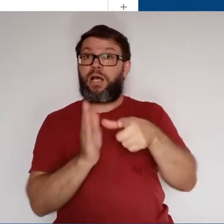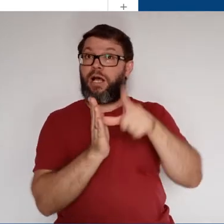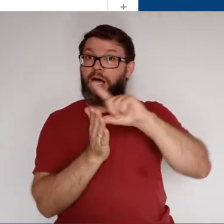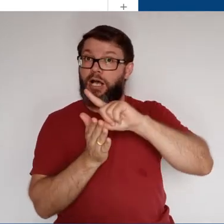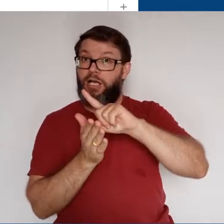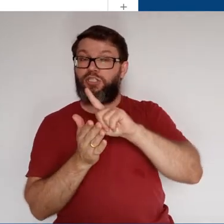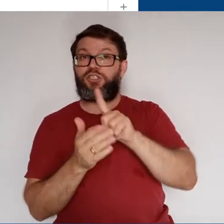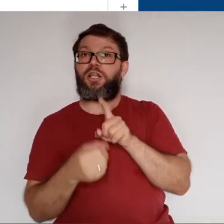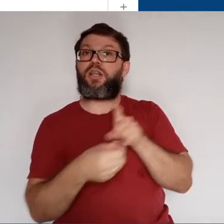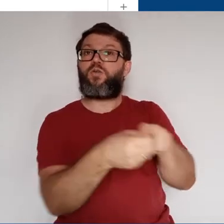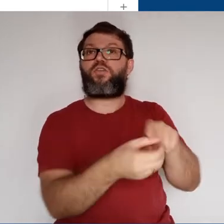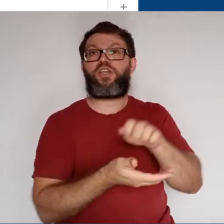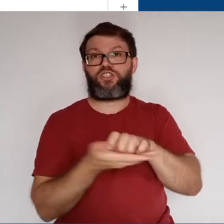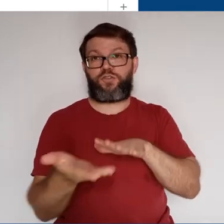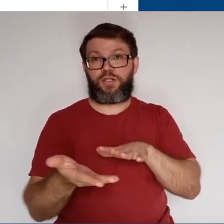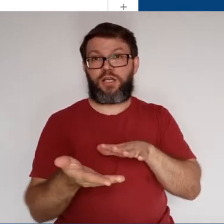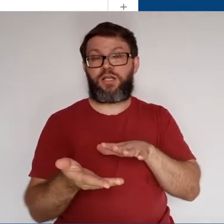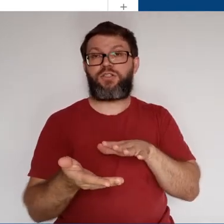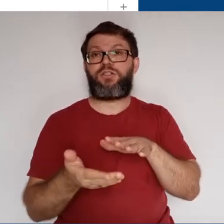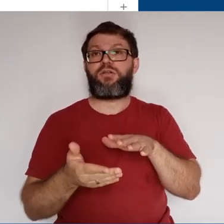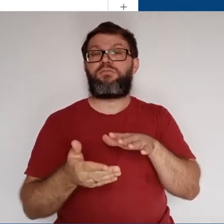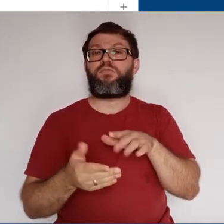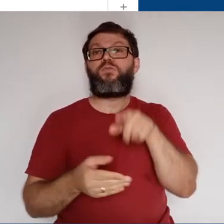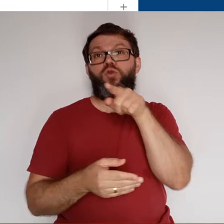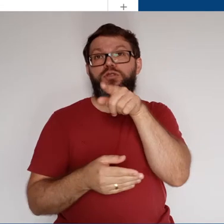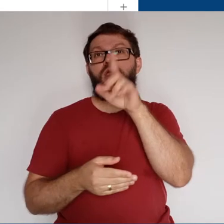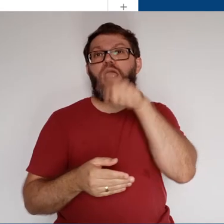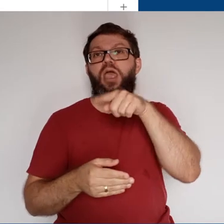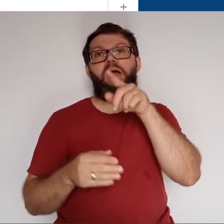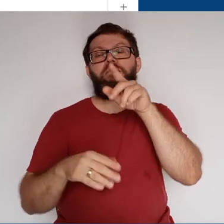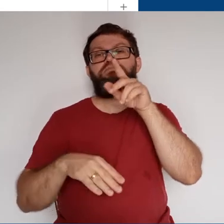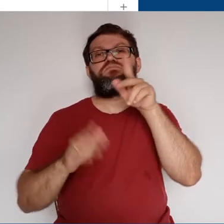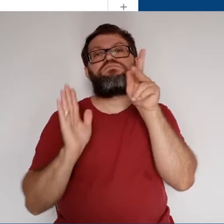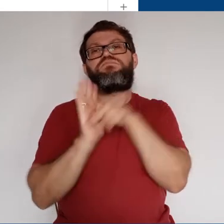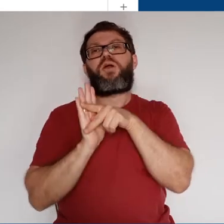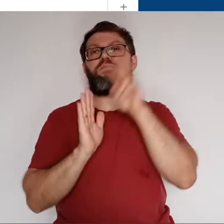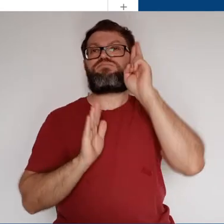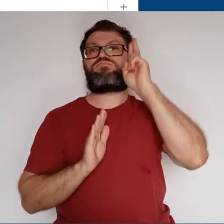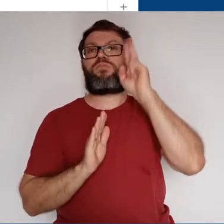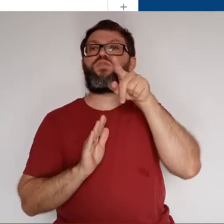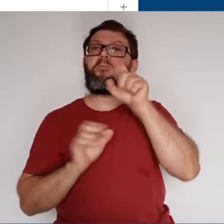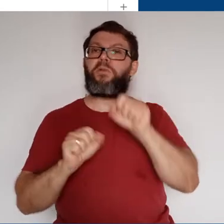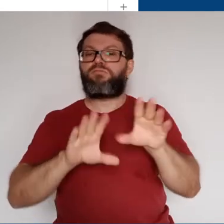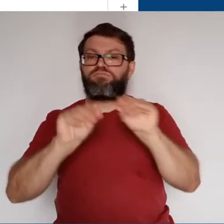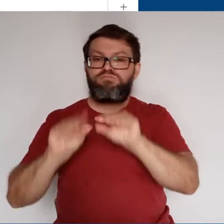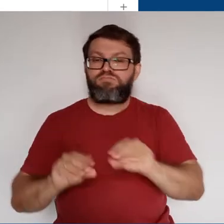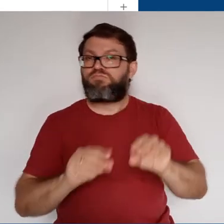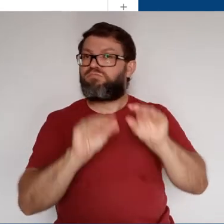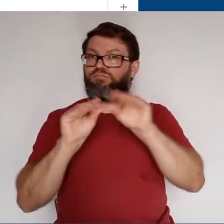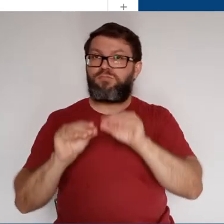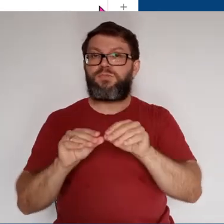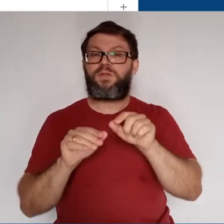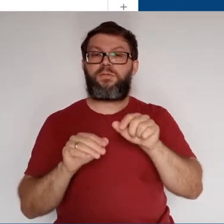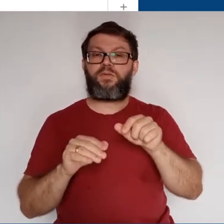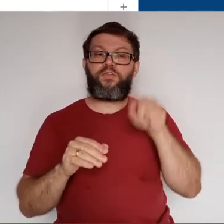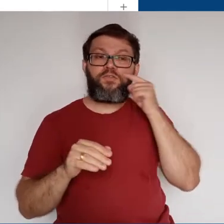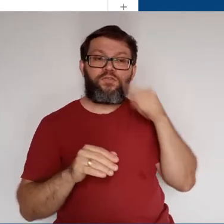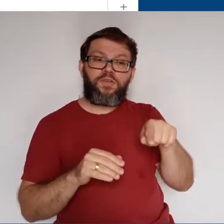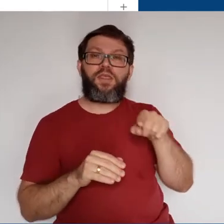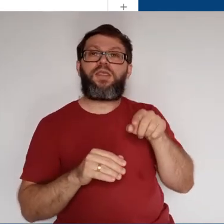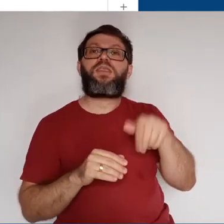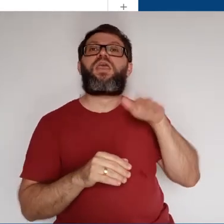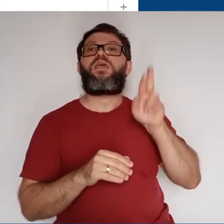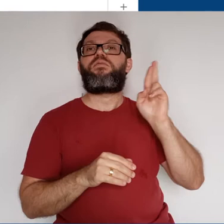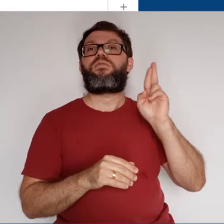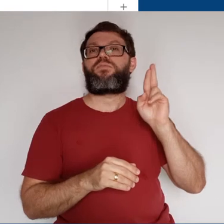entregar uma atividade para o professor, você é o proprietário dela e pode fazer alterações à vontade. Você consegue visualizar o proprietário na